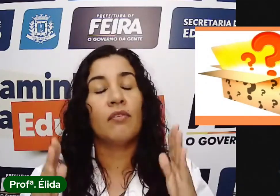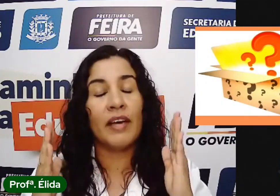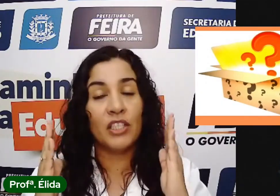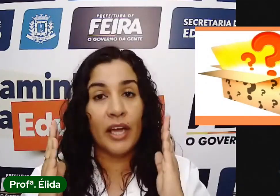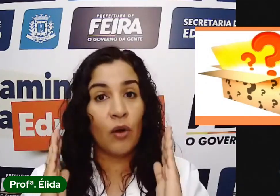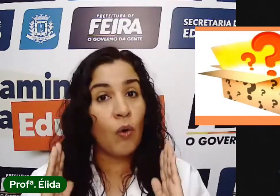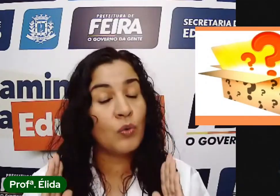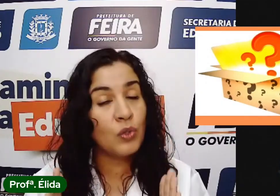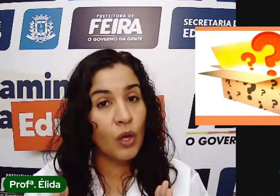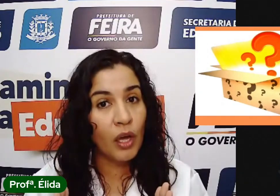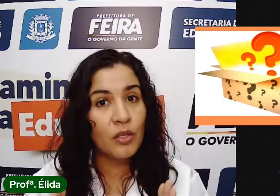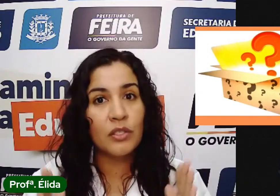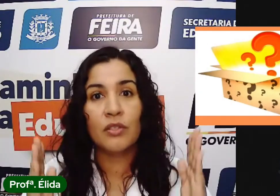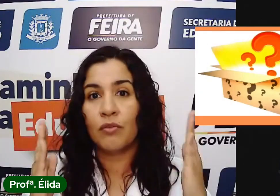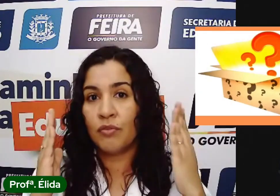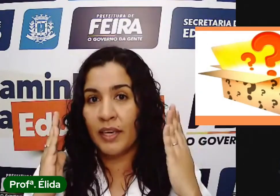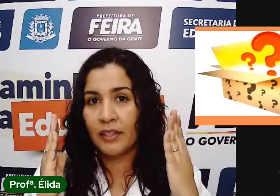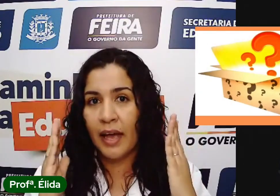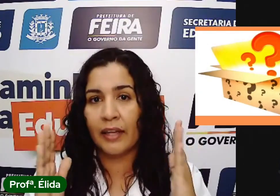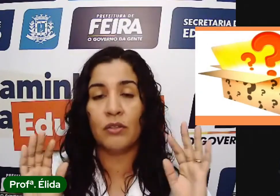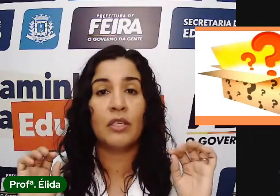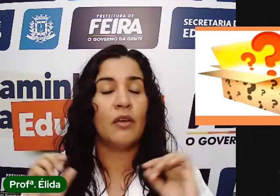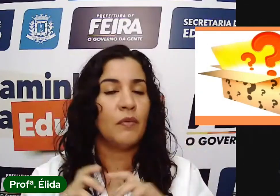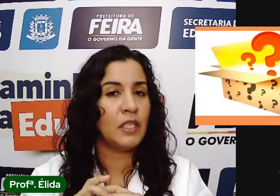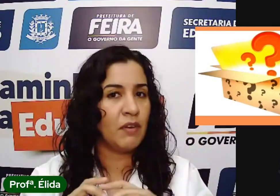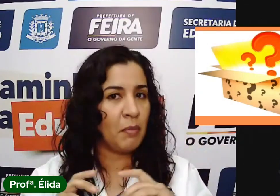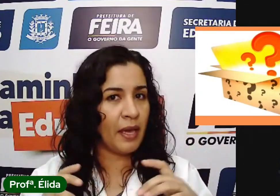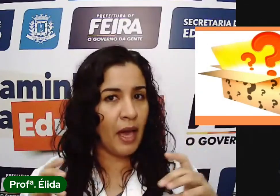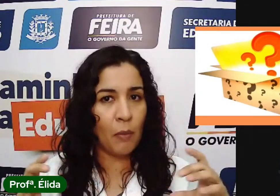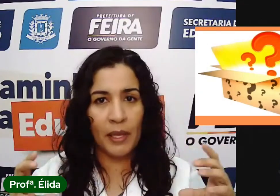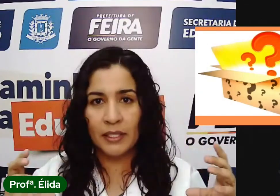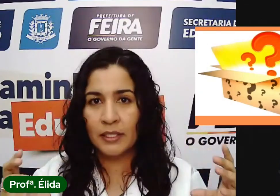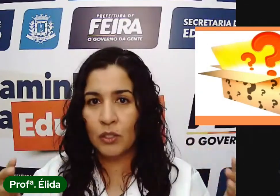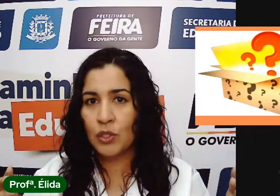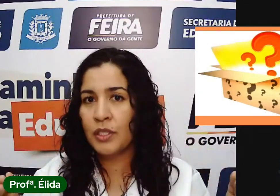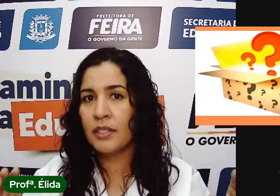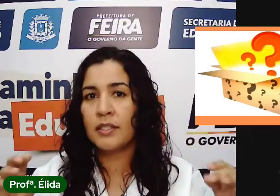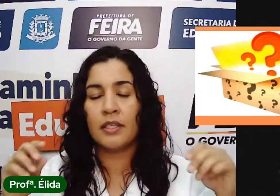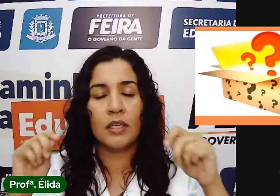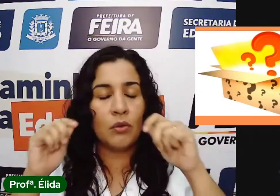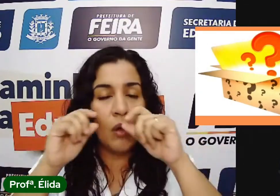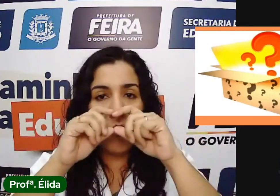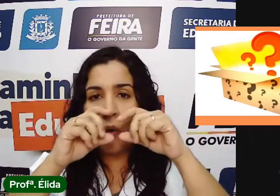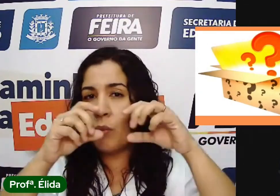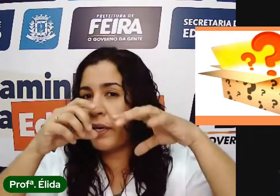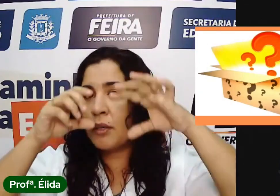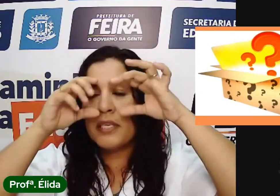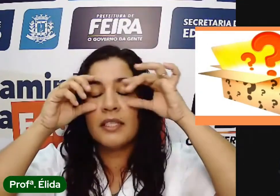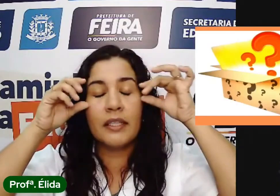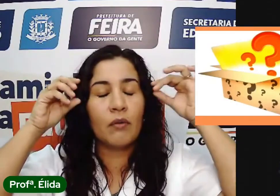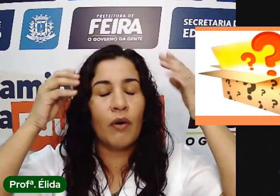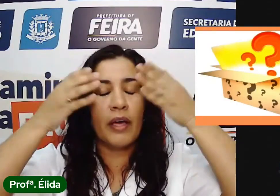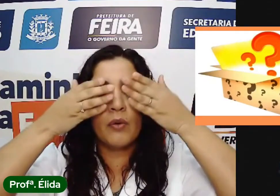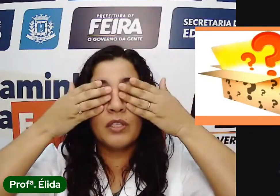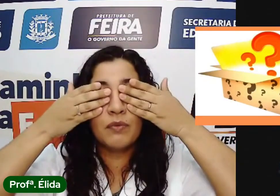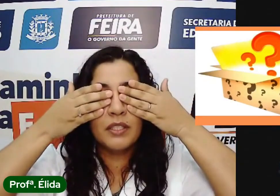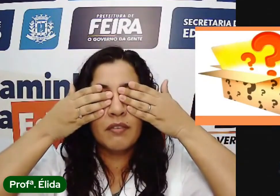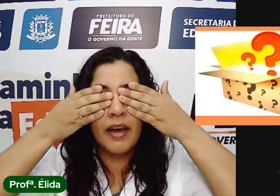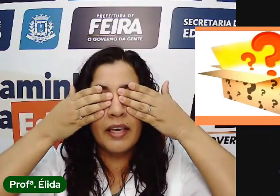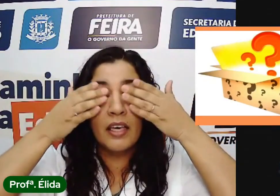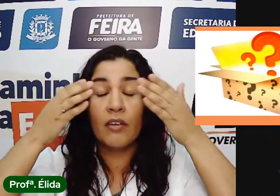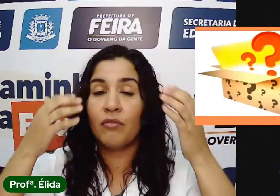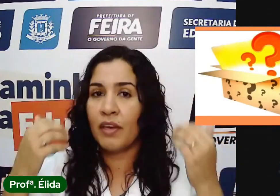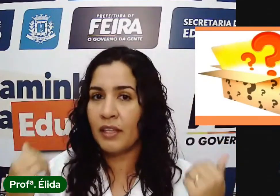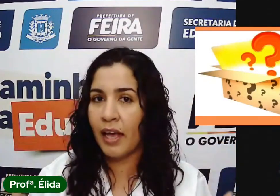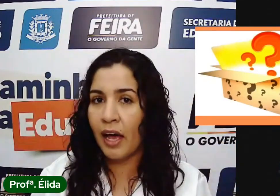vai estar com os olhos vendados. Você vai pegar um pedacinho de tecido, ou uma camiseta, qualquer coisa.